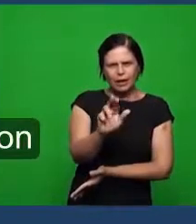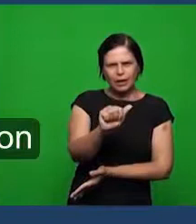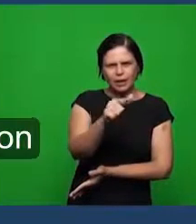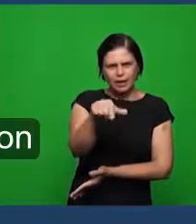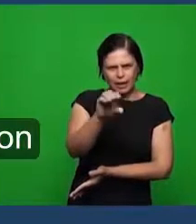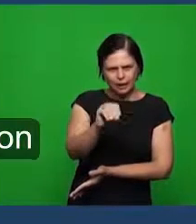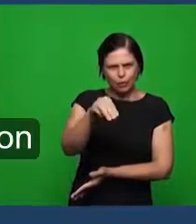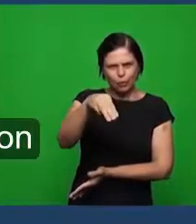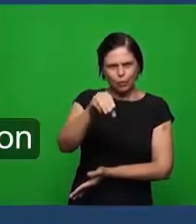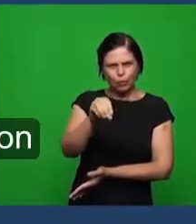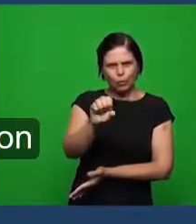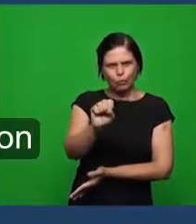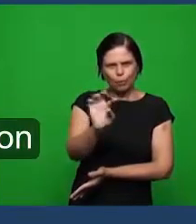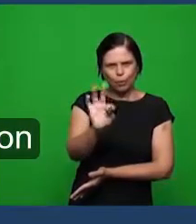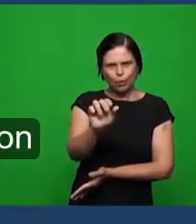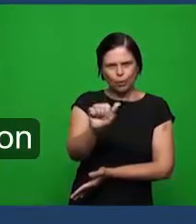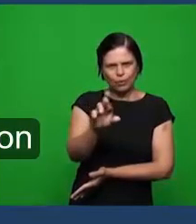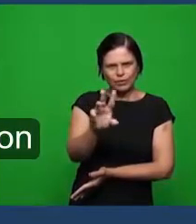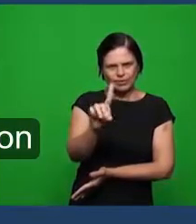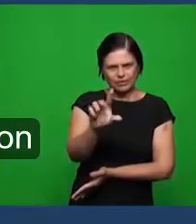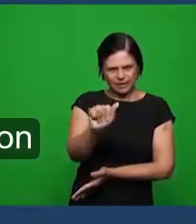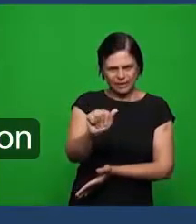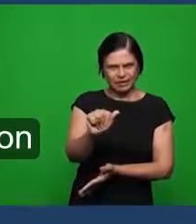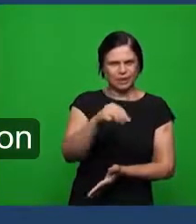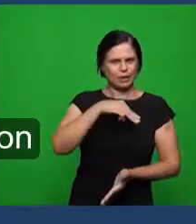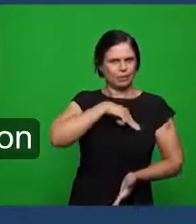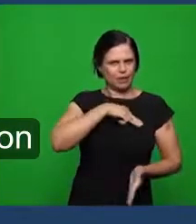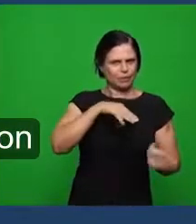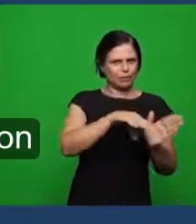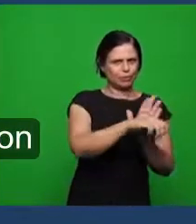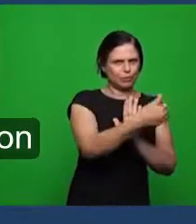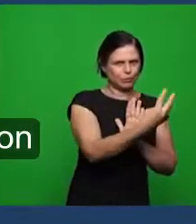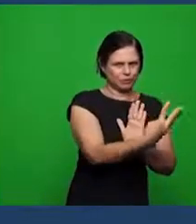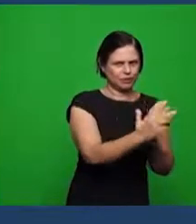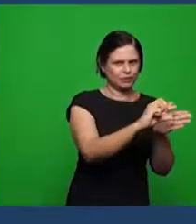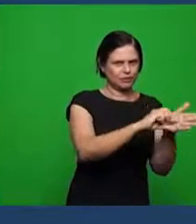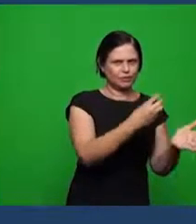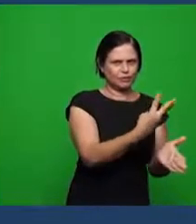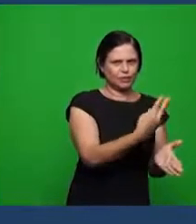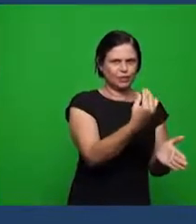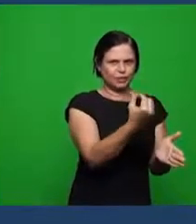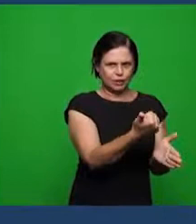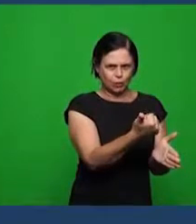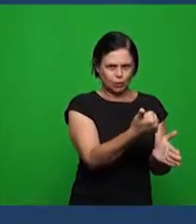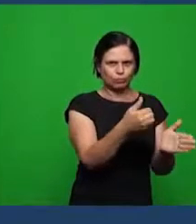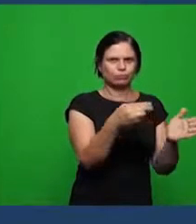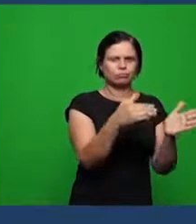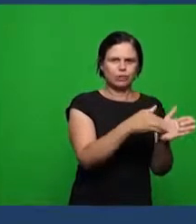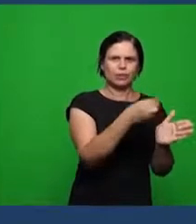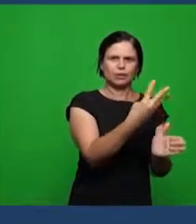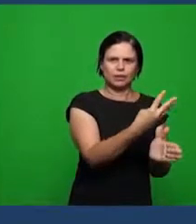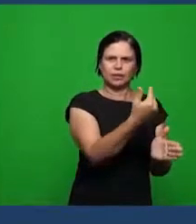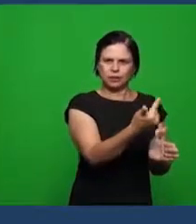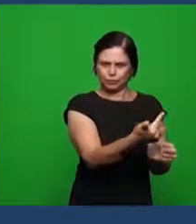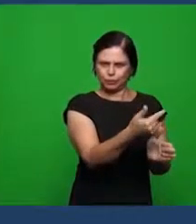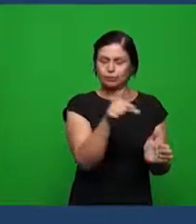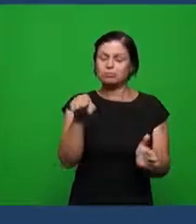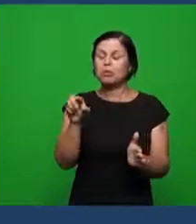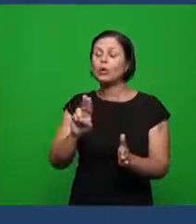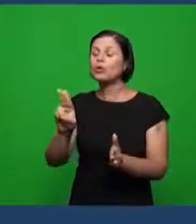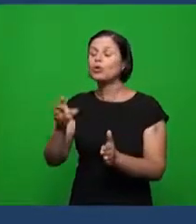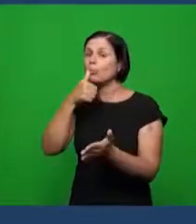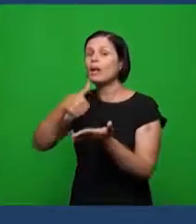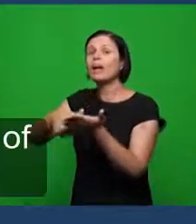capítulo 13 do versículo 31 ao 32 a segunda pergunta é qual o nome da carta e o texto